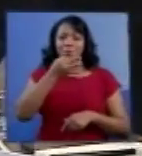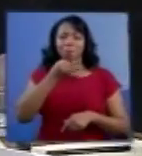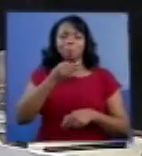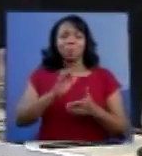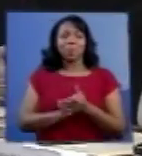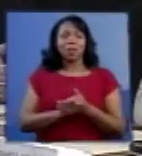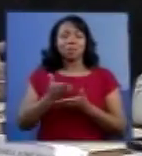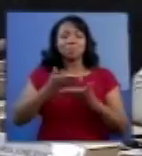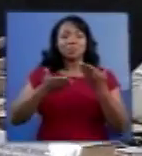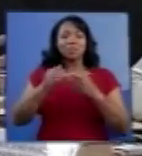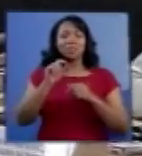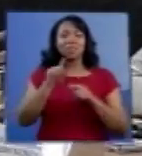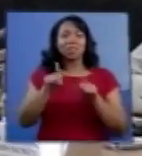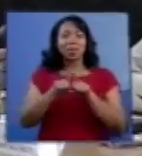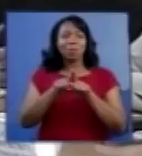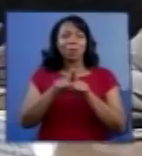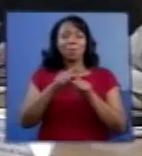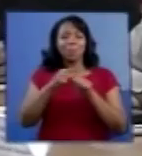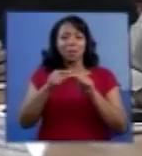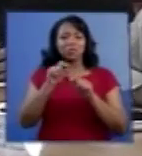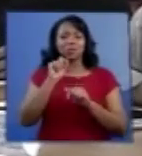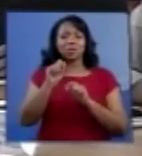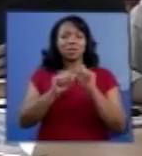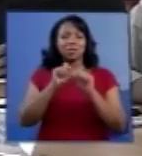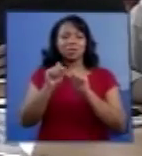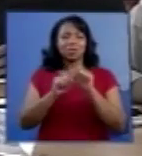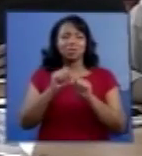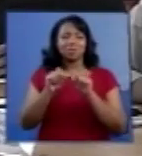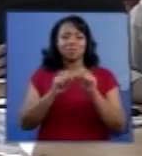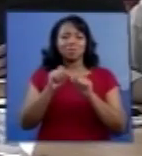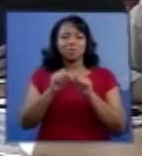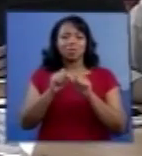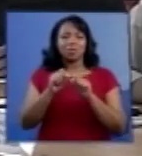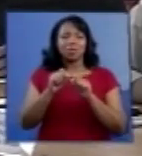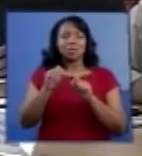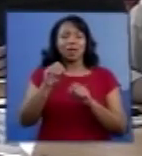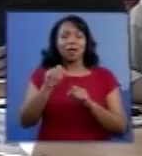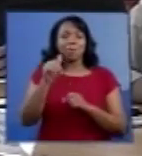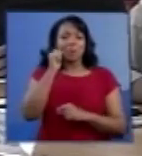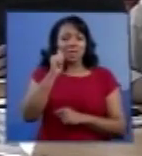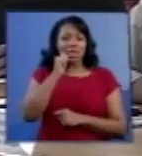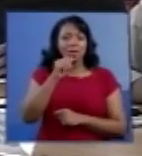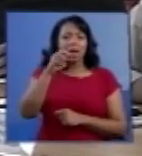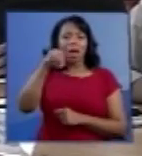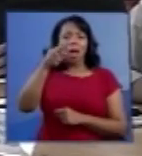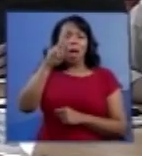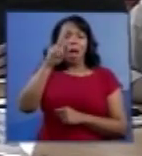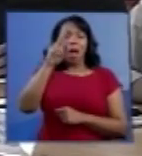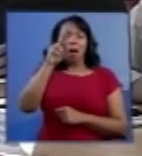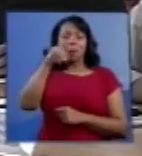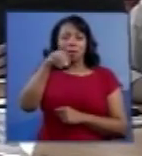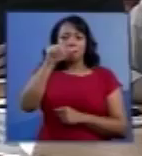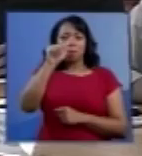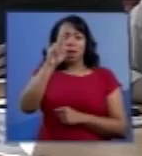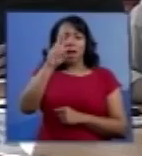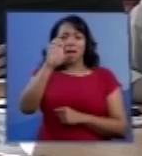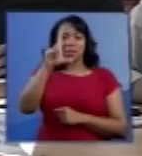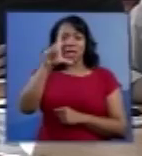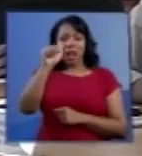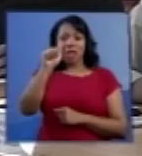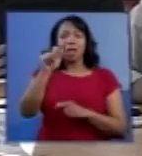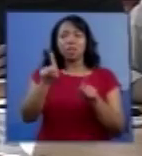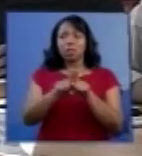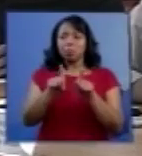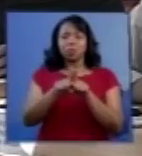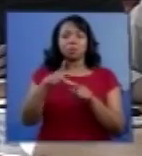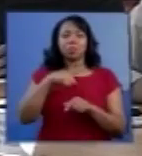relação à parte da criança Marcela, nós também temos de